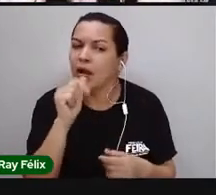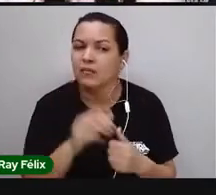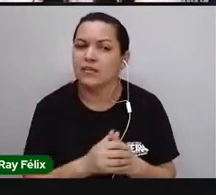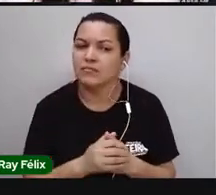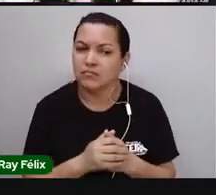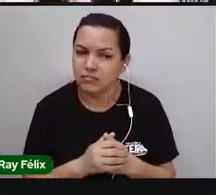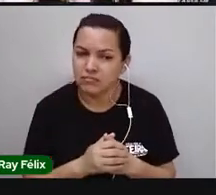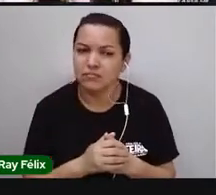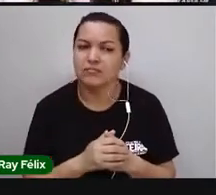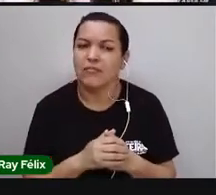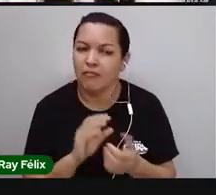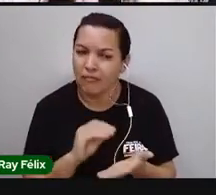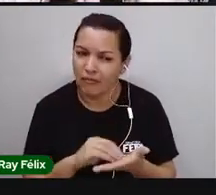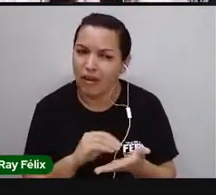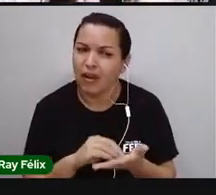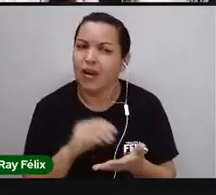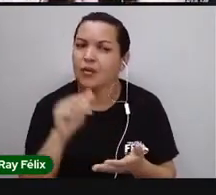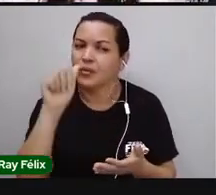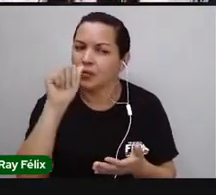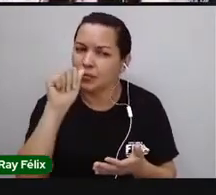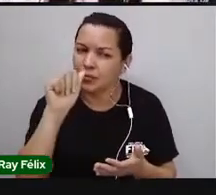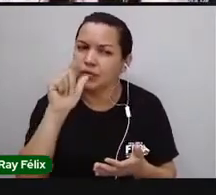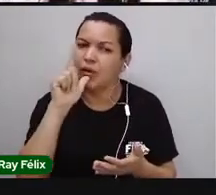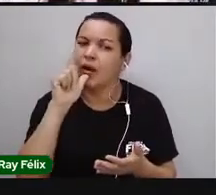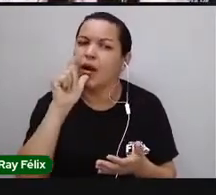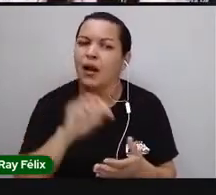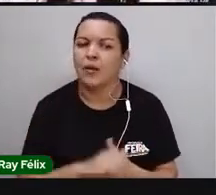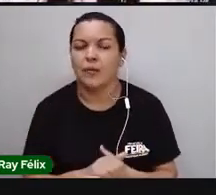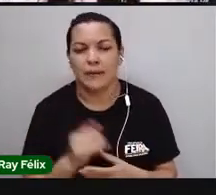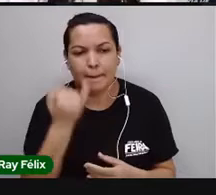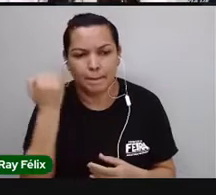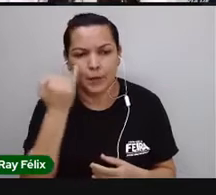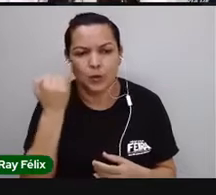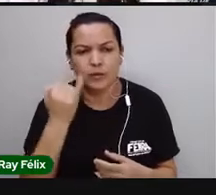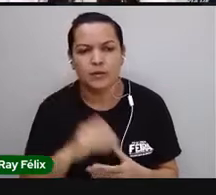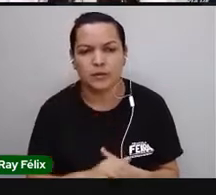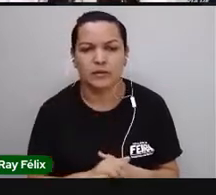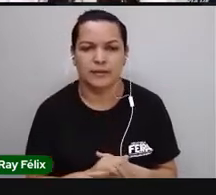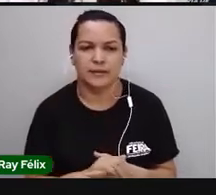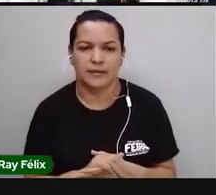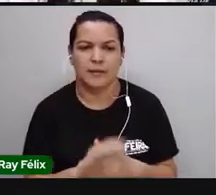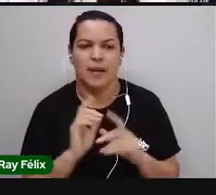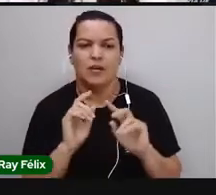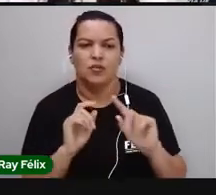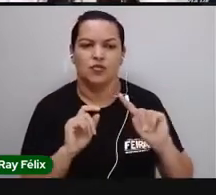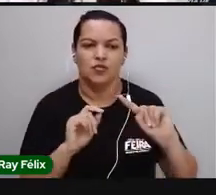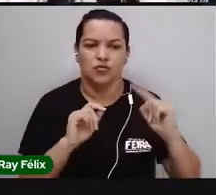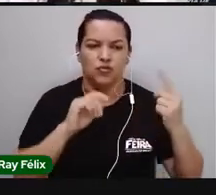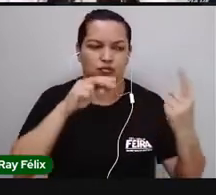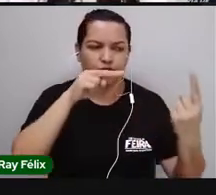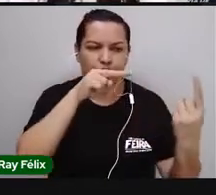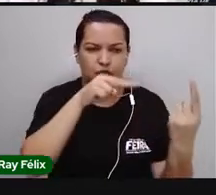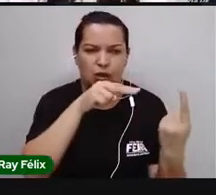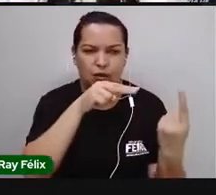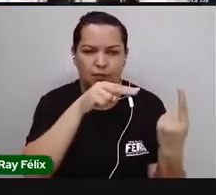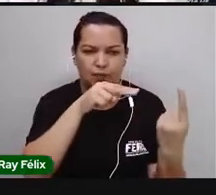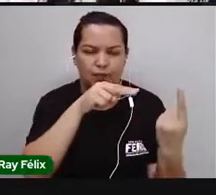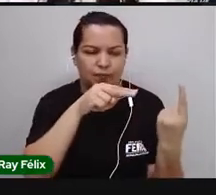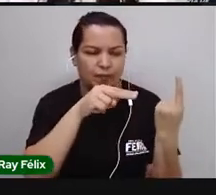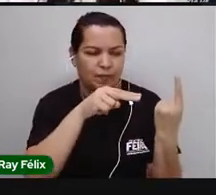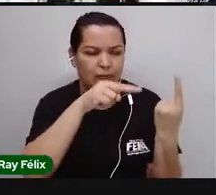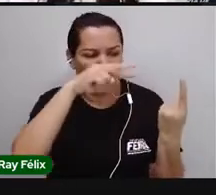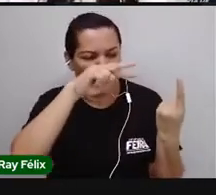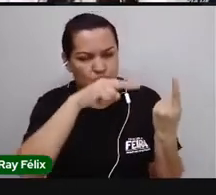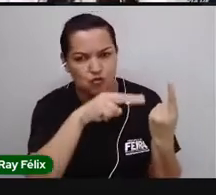nessa região dos nossos órgãos dos rins. Agora, se a gente vai pra frente, né? Se a gente olha de